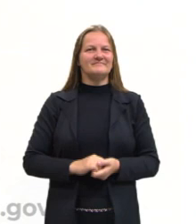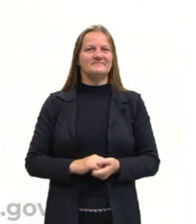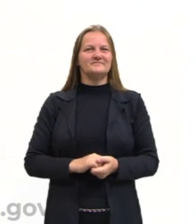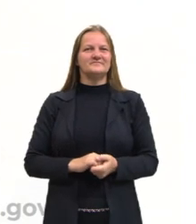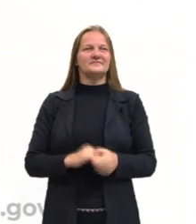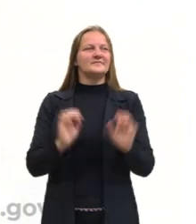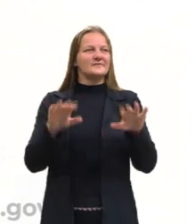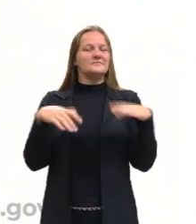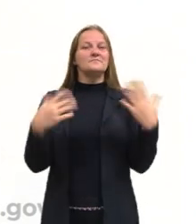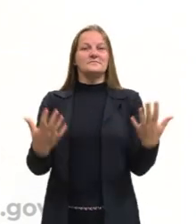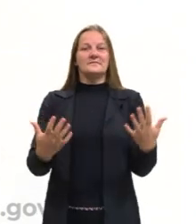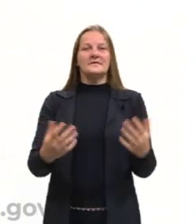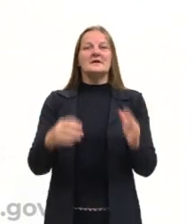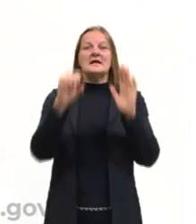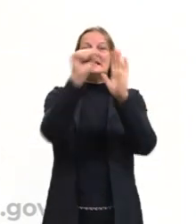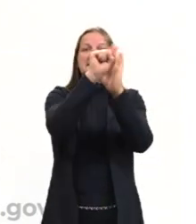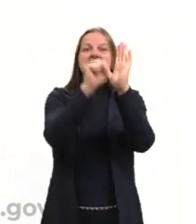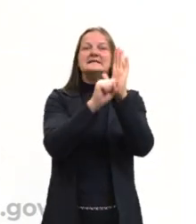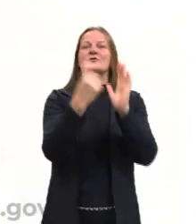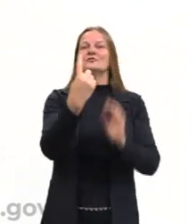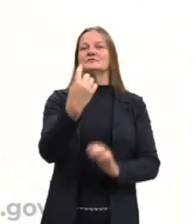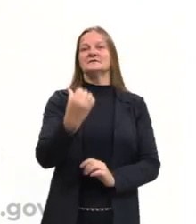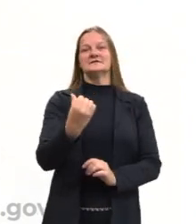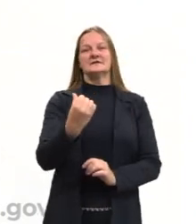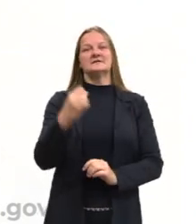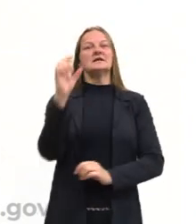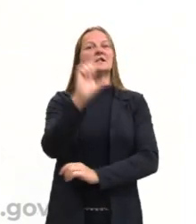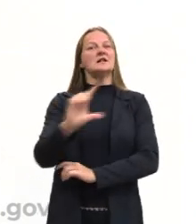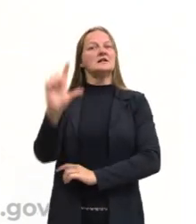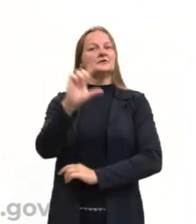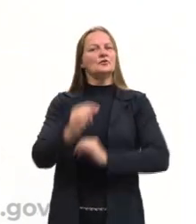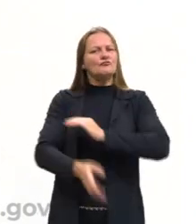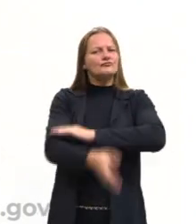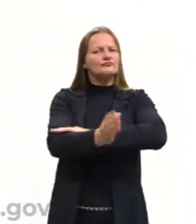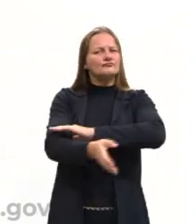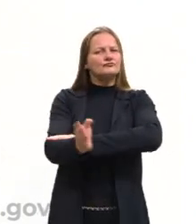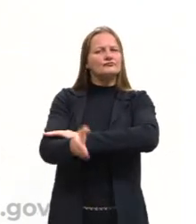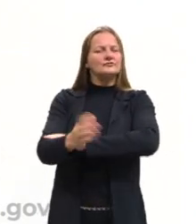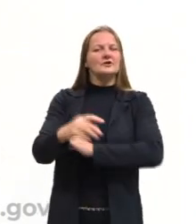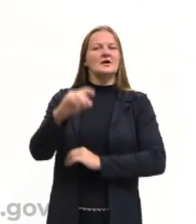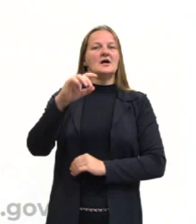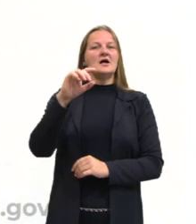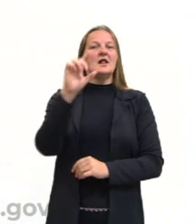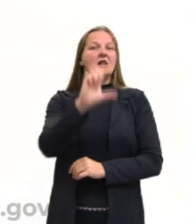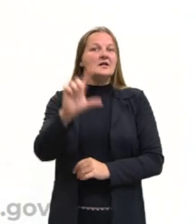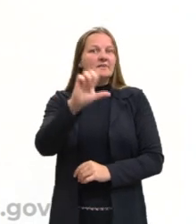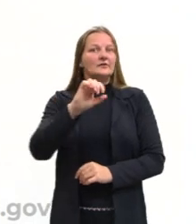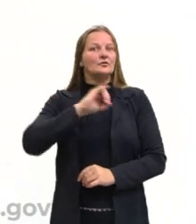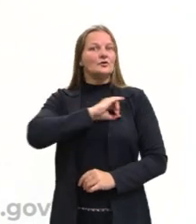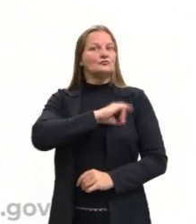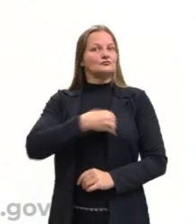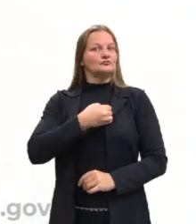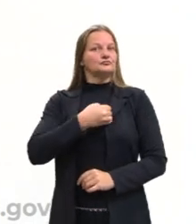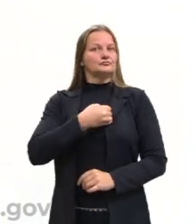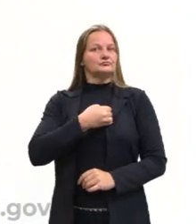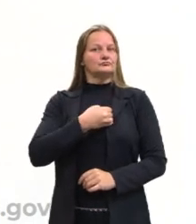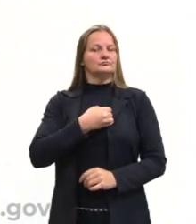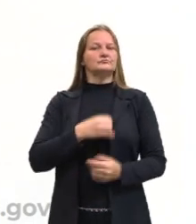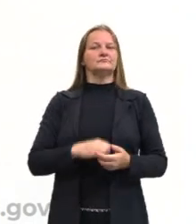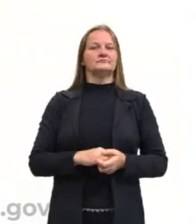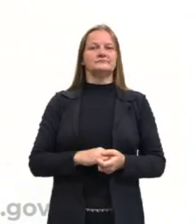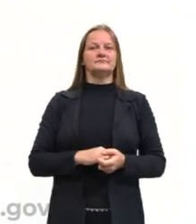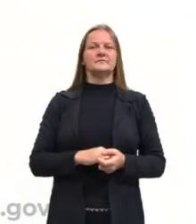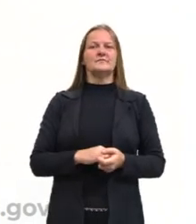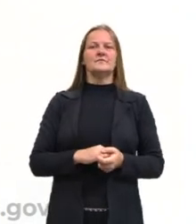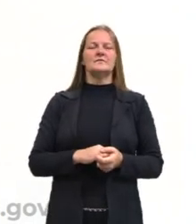Então, Século XVI. Literatura dos viajantes e literatura jesuítica. Então, em 1500, quando